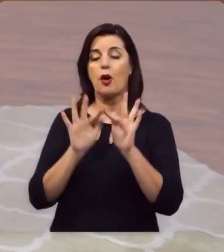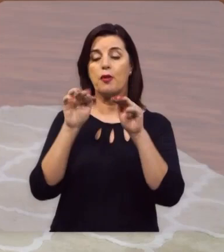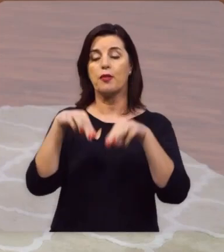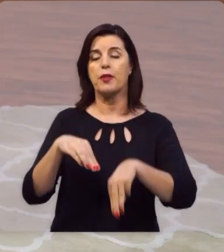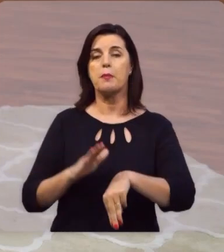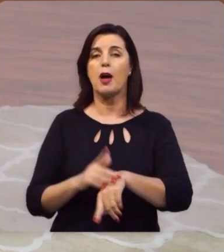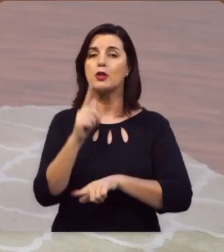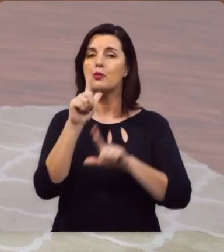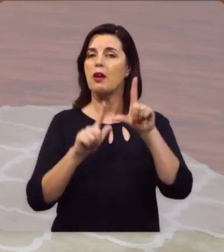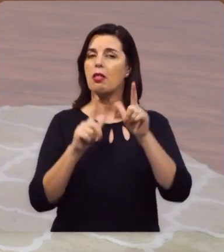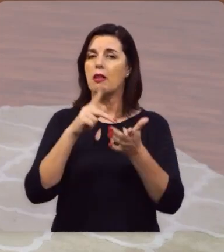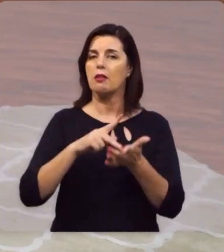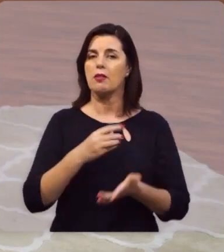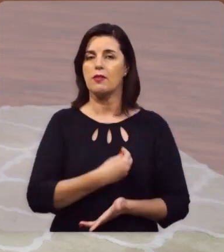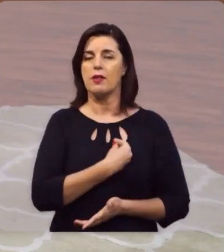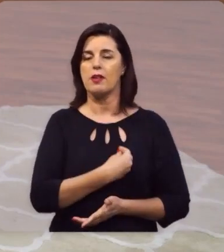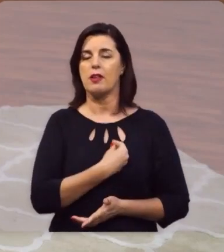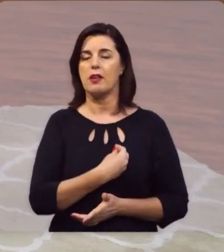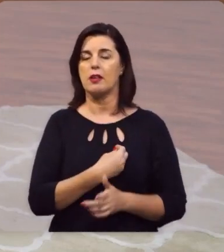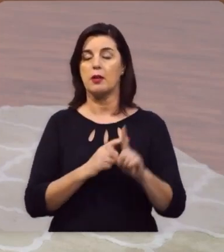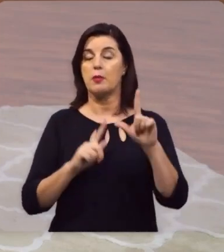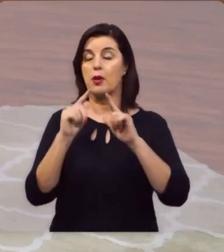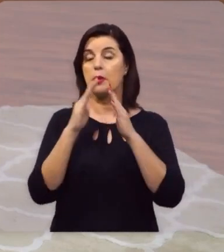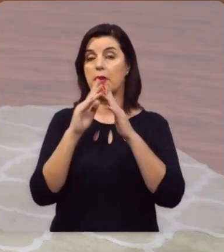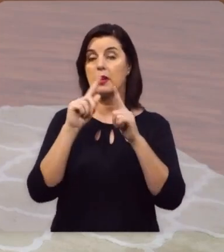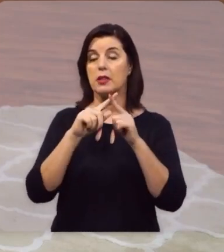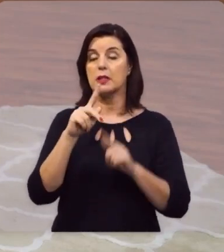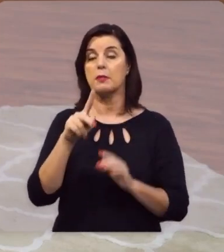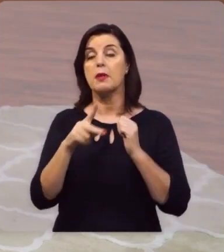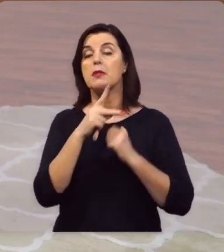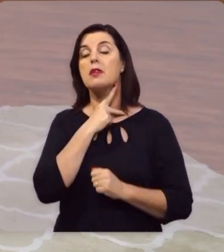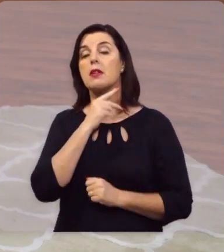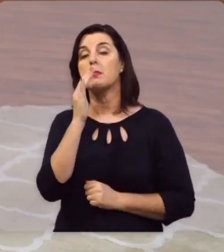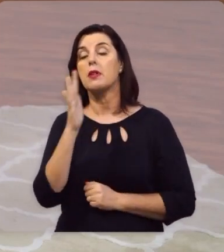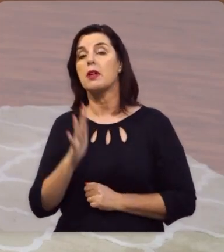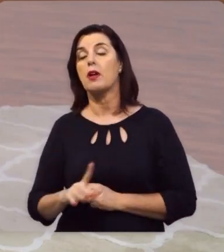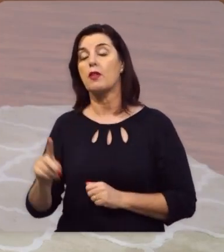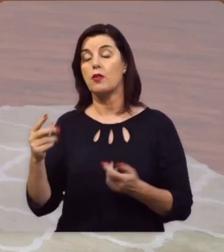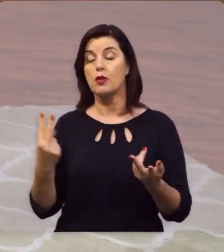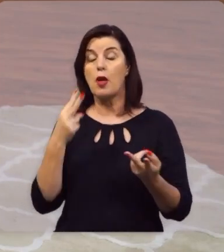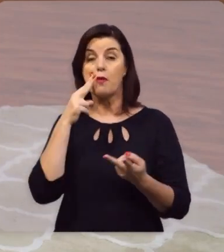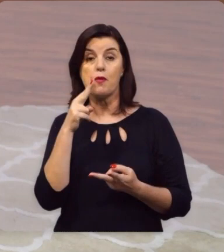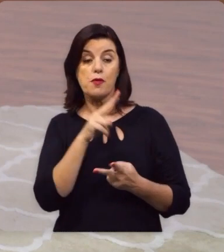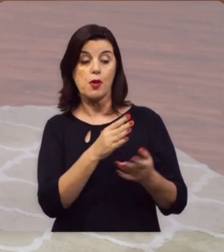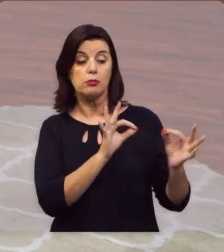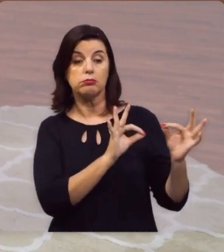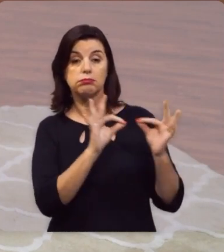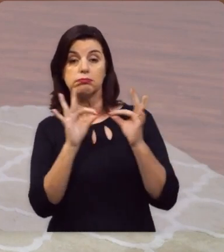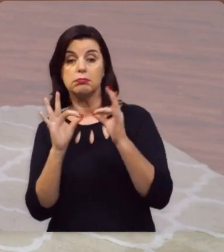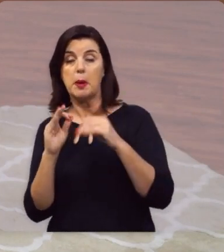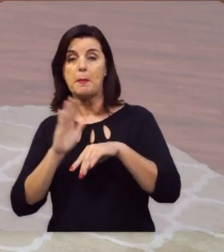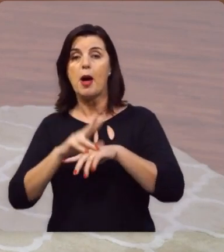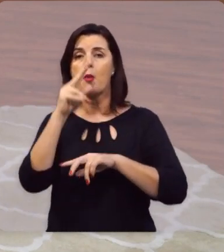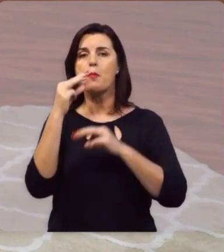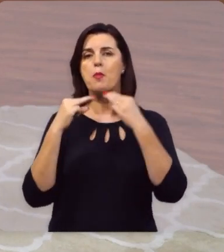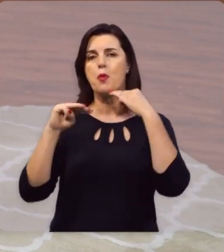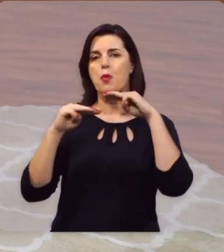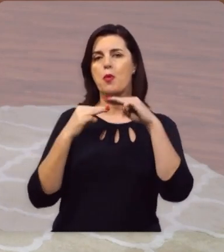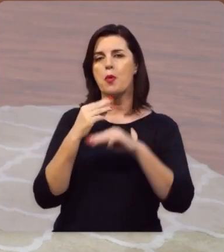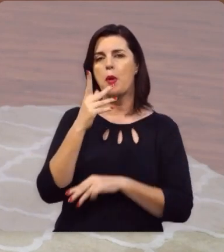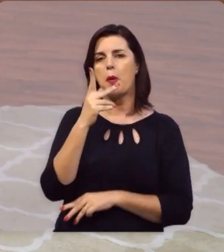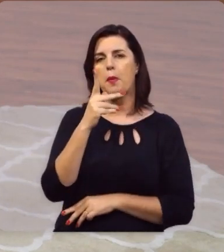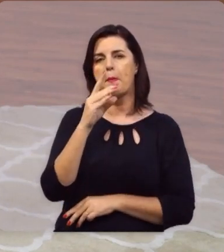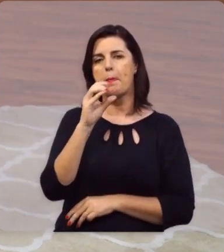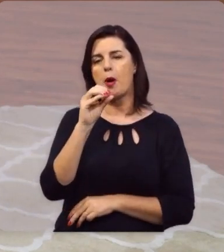Chegamos ao final de mais um Verdade e Vida, programa da Igreja Presbiteriana do Brasil, você acompanhou a pouco mais uma canção do